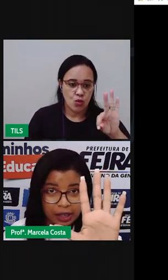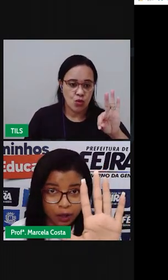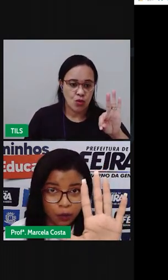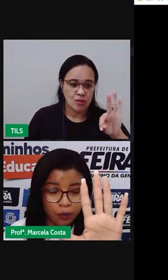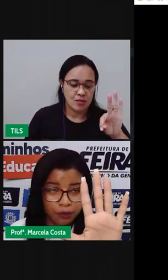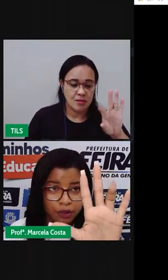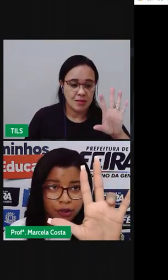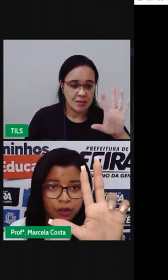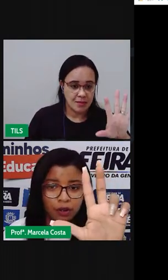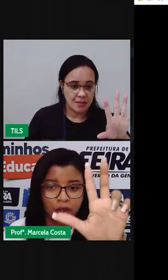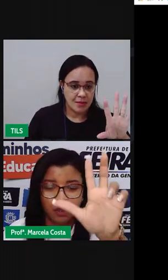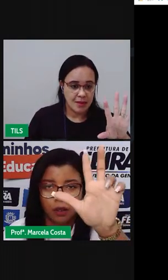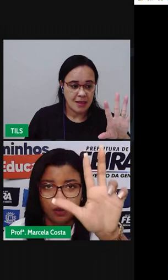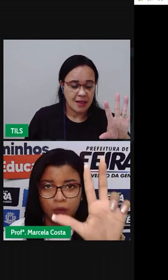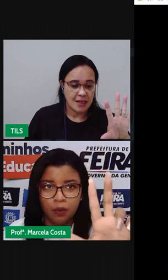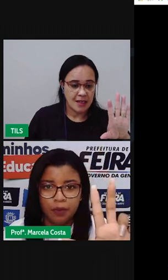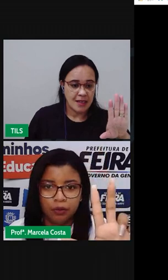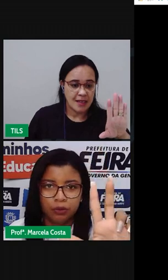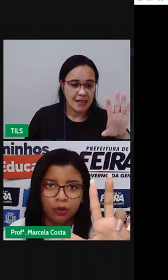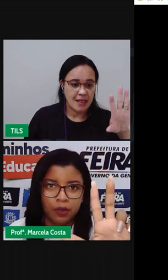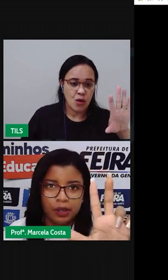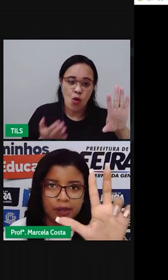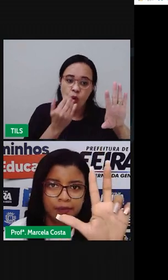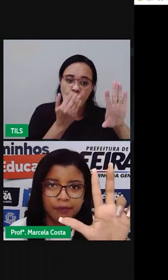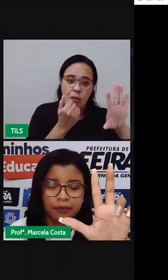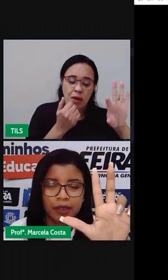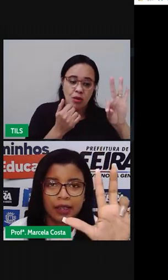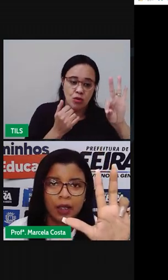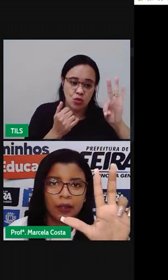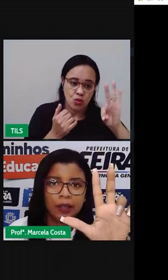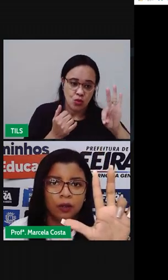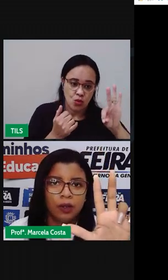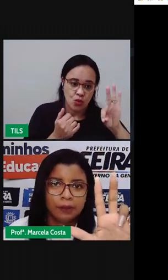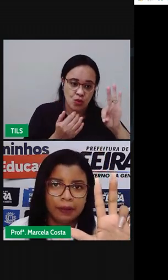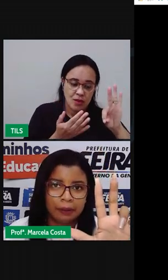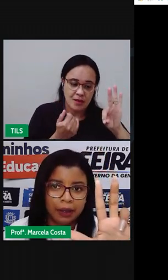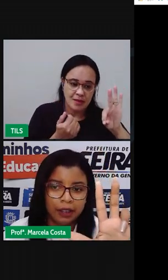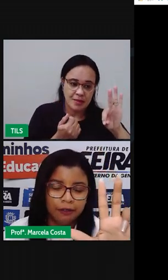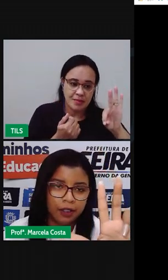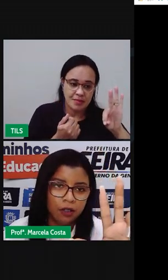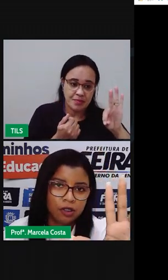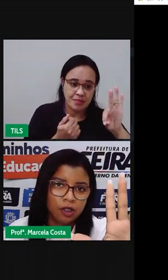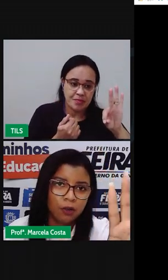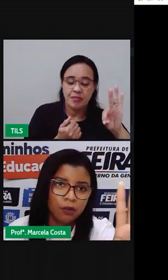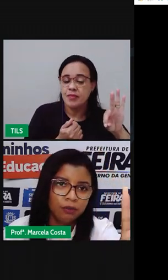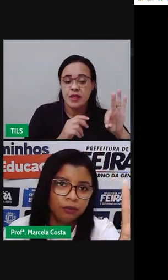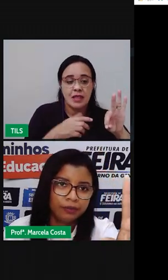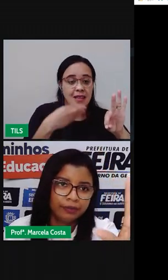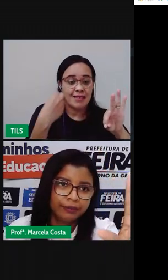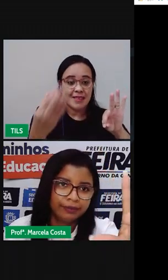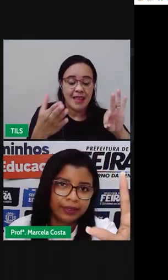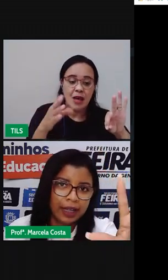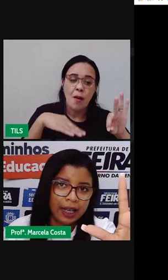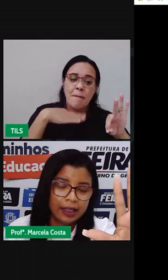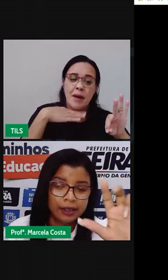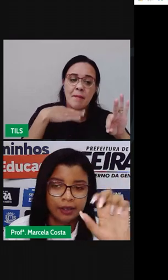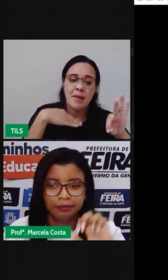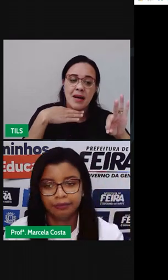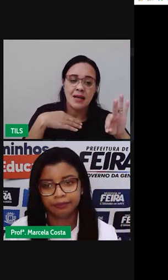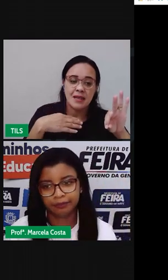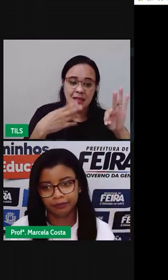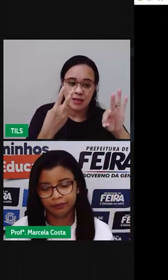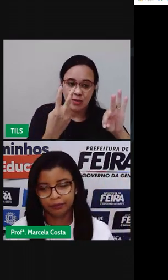tinha cinco. Comeu dois. Deu ali dois para a mãe. Ficou só com três.